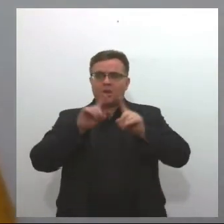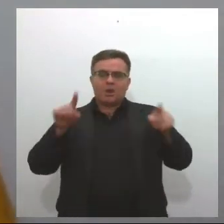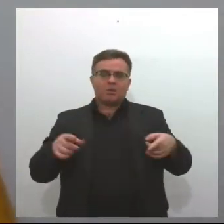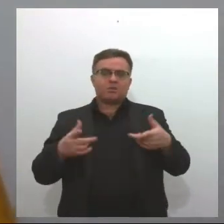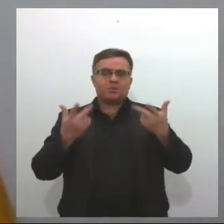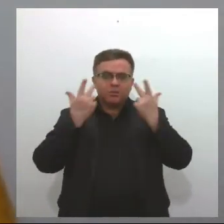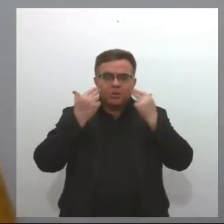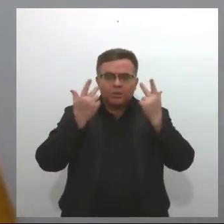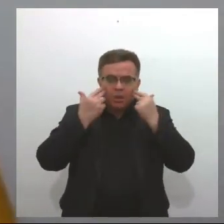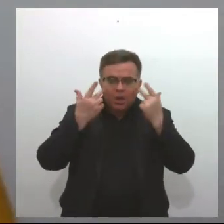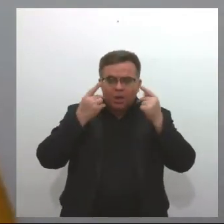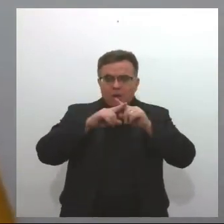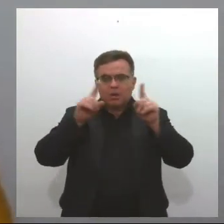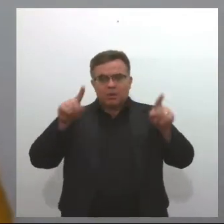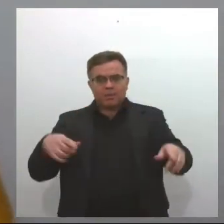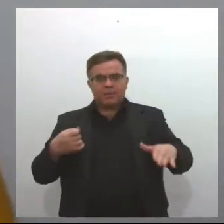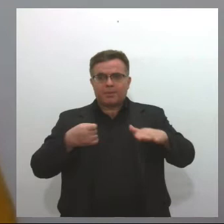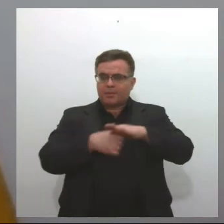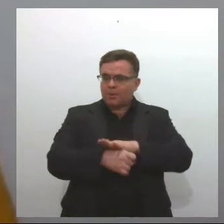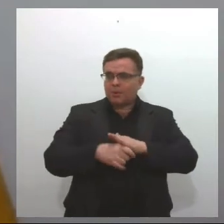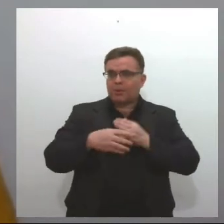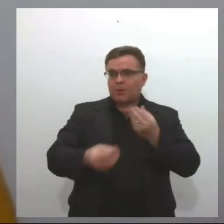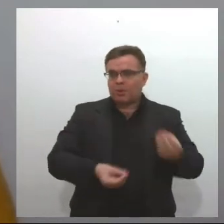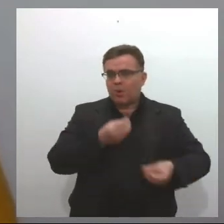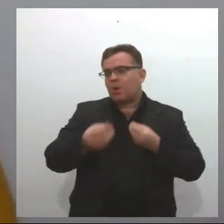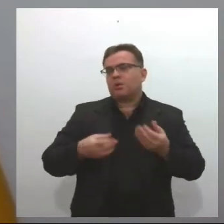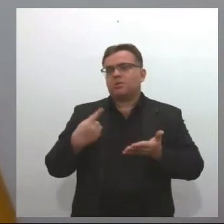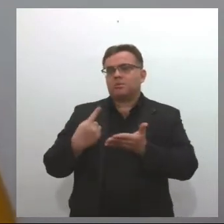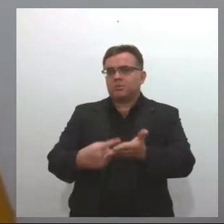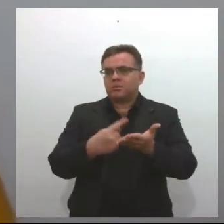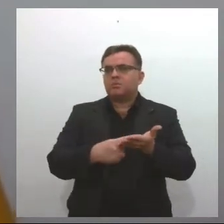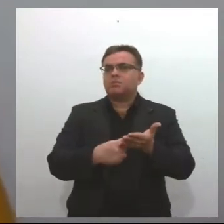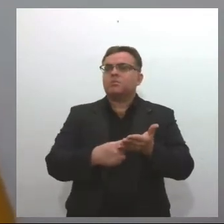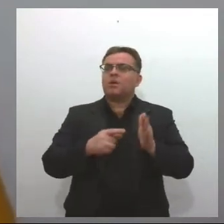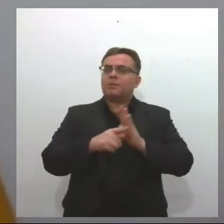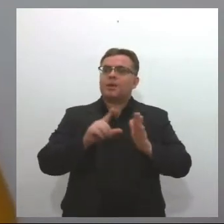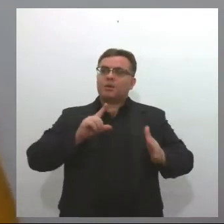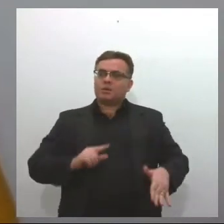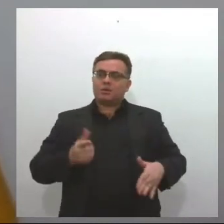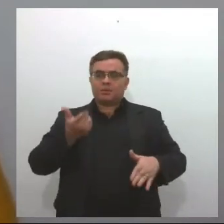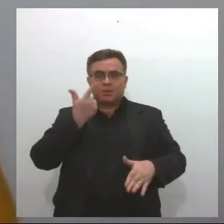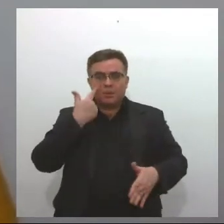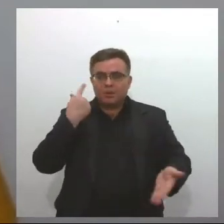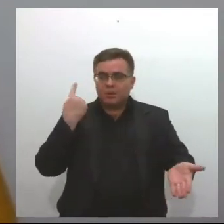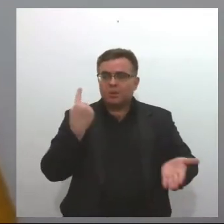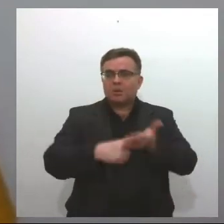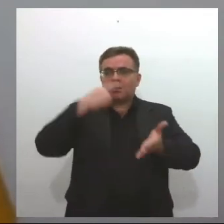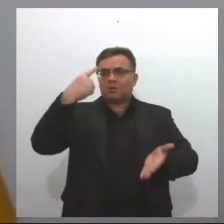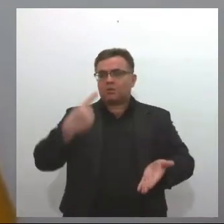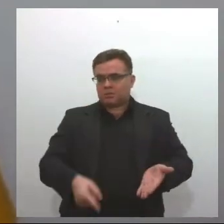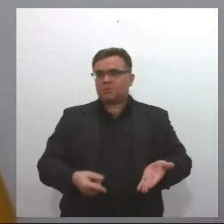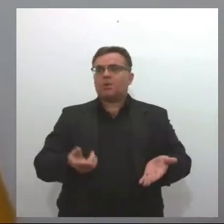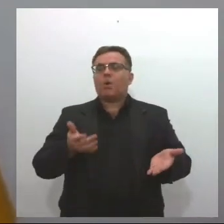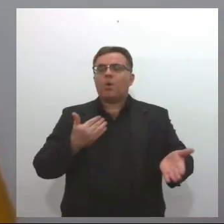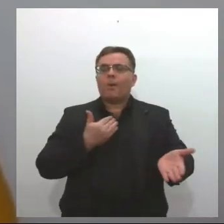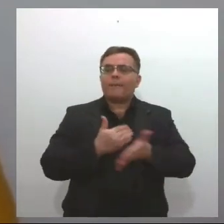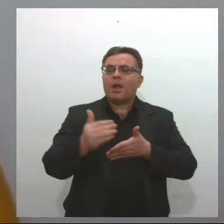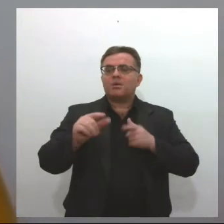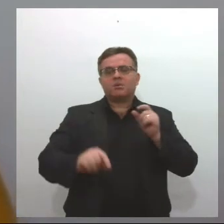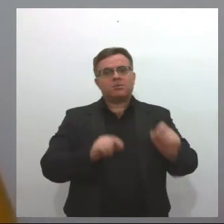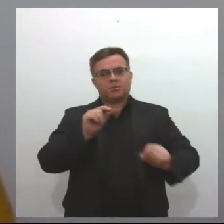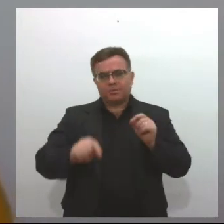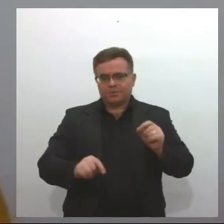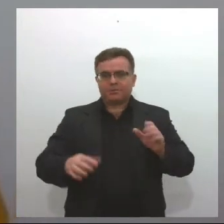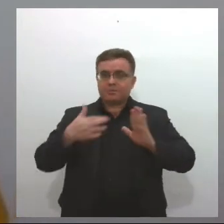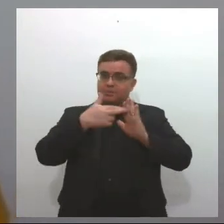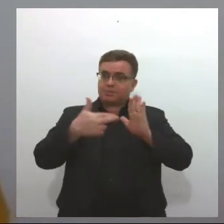não tem funcionário, não tem unidade produtiva totalmente constituída, mas precisa que sua estrutura passe por uma avaliação. Via de regra,